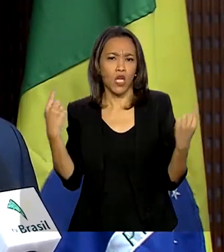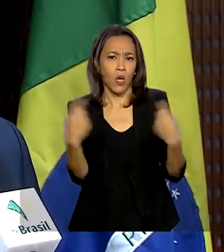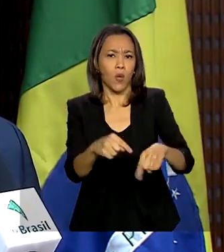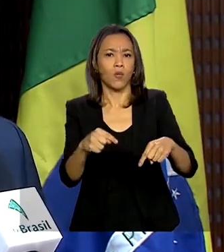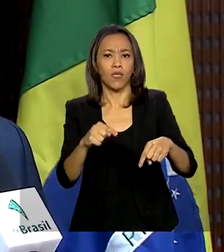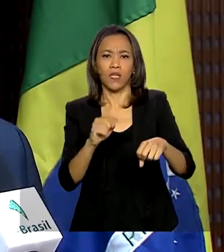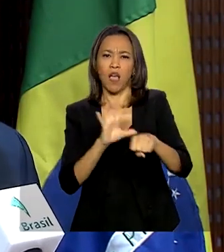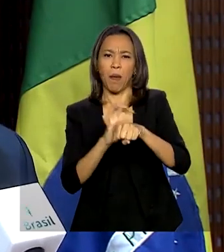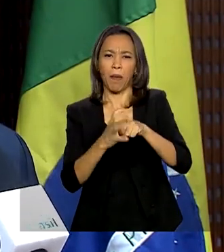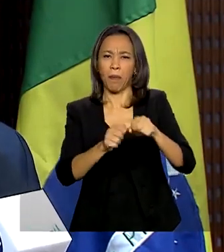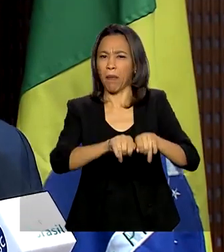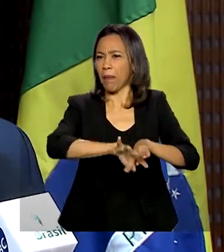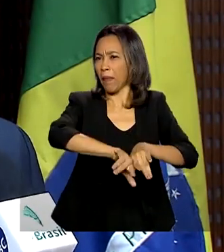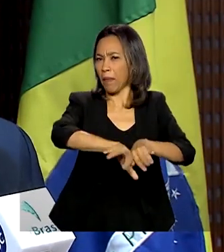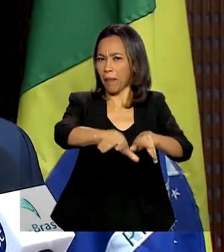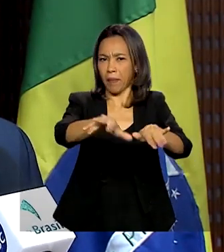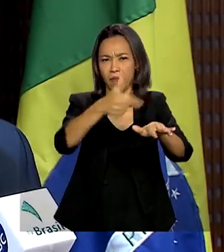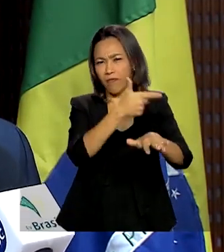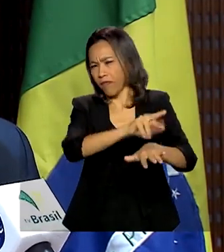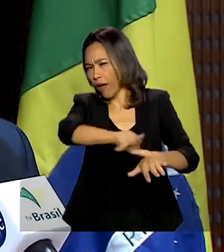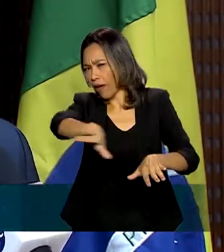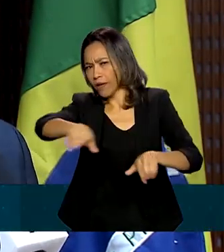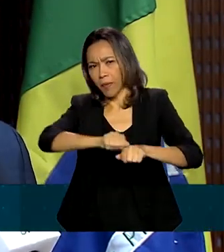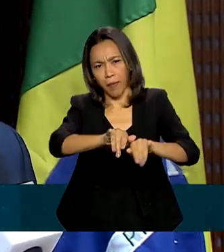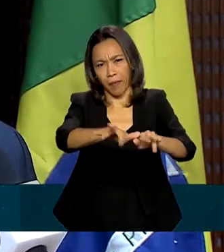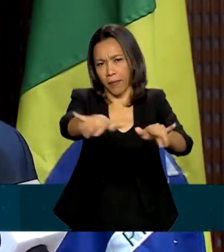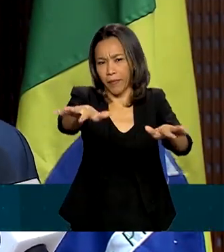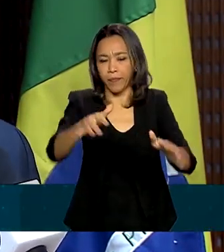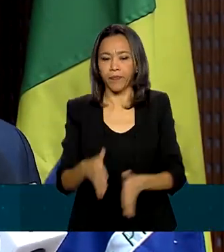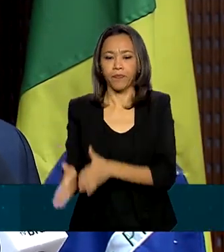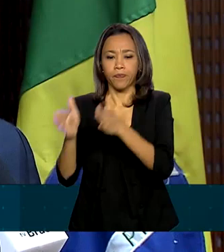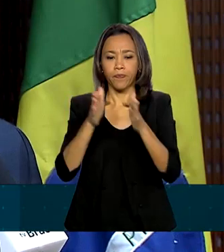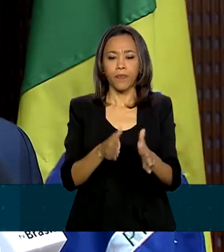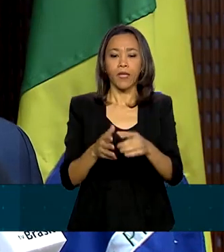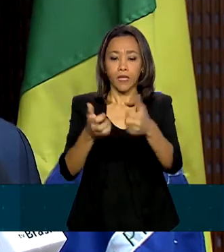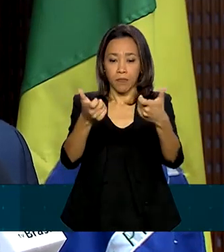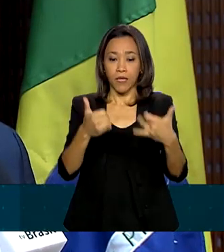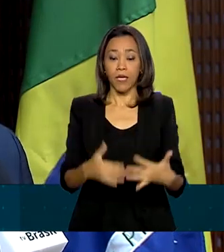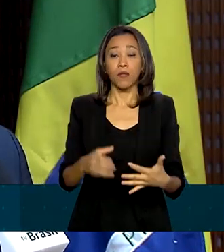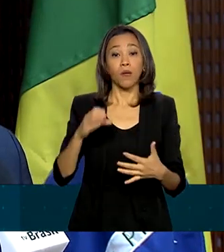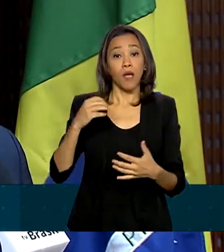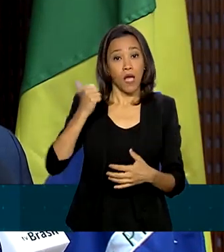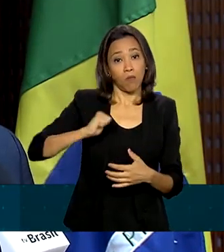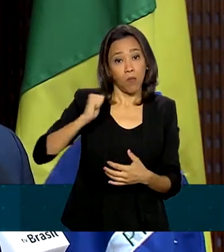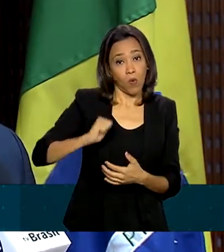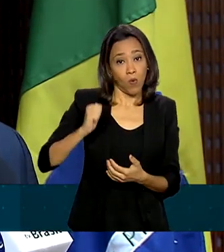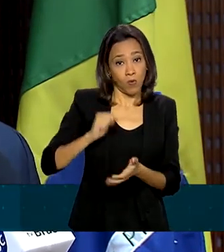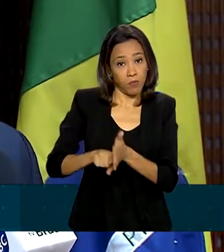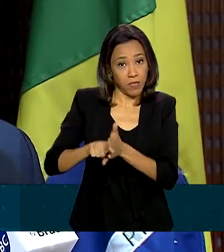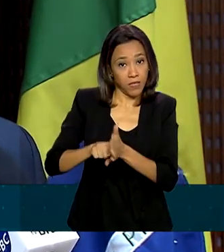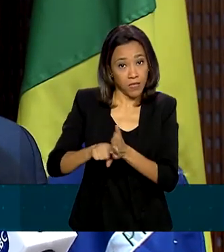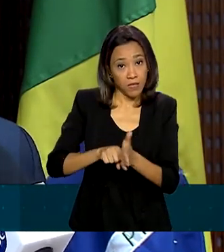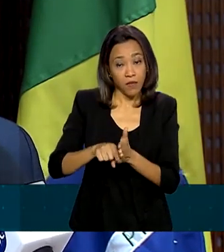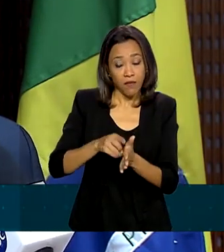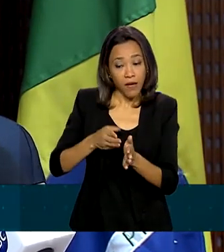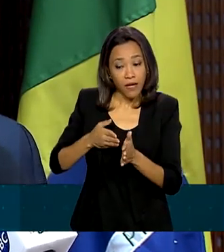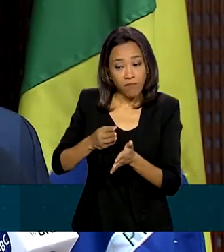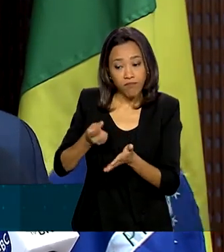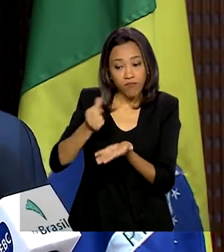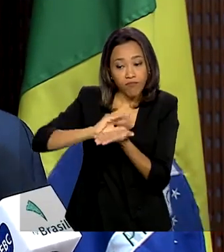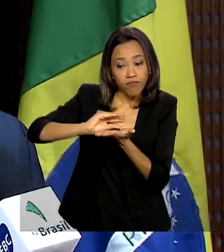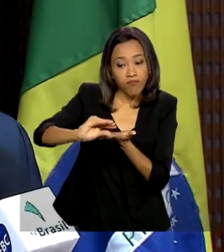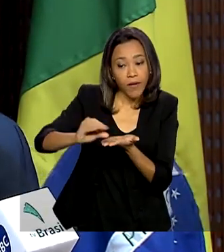epidemias. As bolsas têm que ser alocadas principalmente em áreas que a sociedade, nós brasileiros,